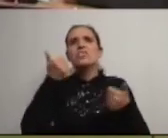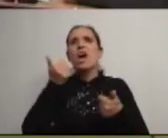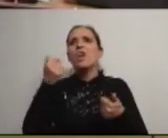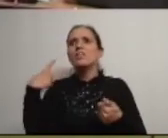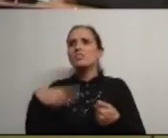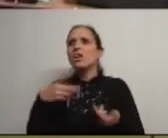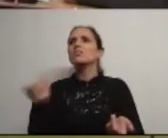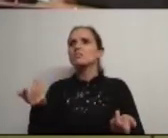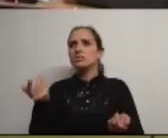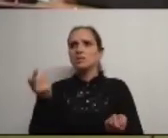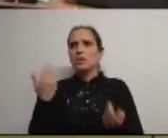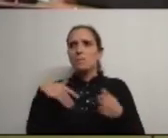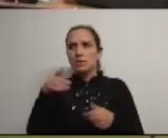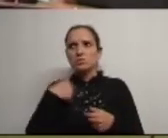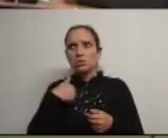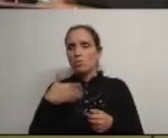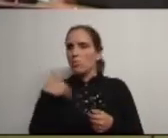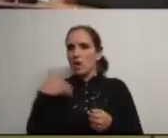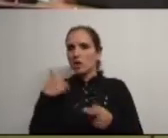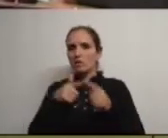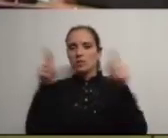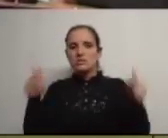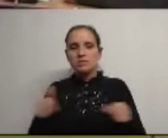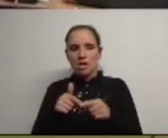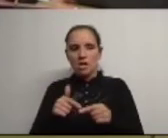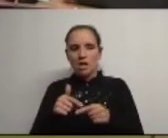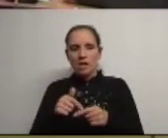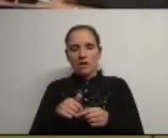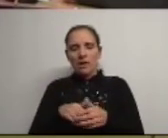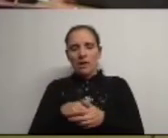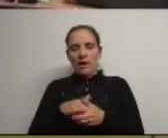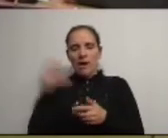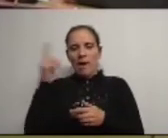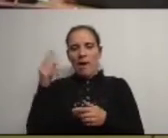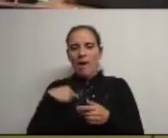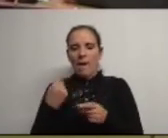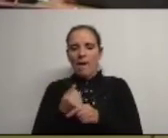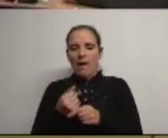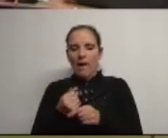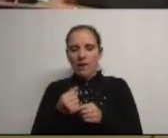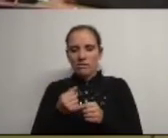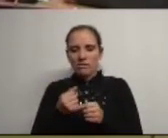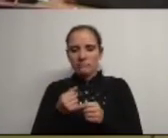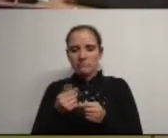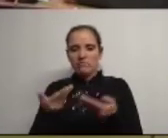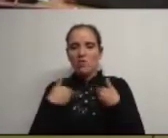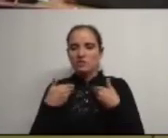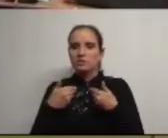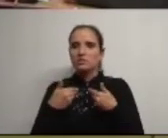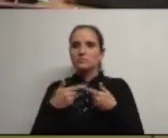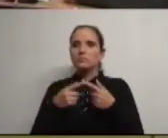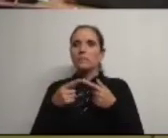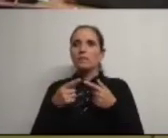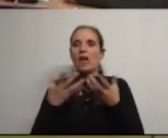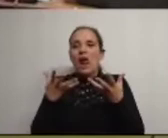concelho que tem mas também não quero uma sala de espetáculos em que eu compro um bilhete para um espetáculo e oferecem-me ou uma